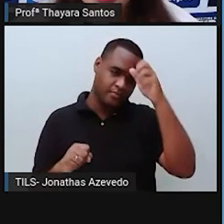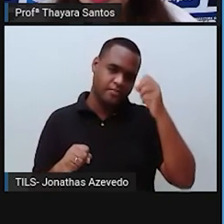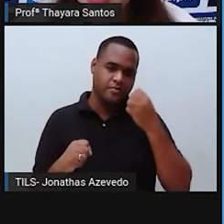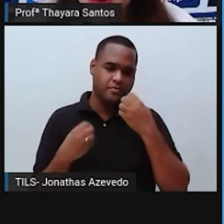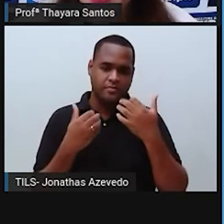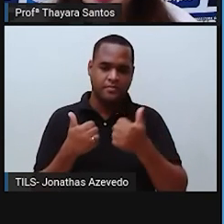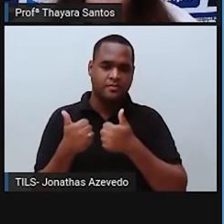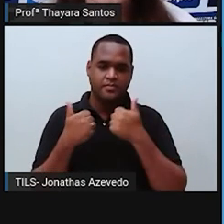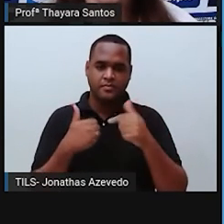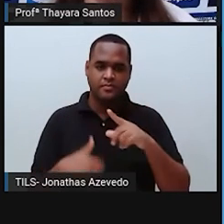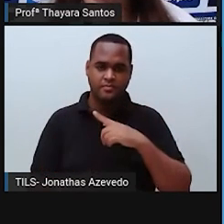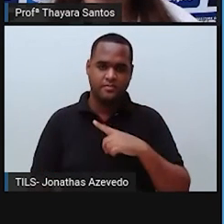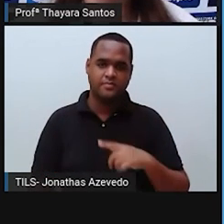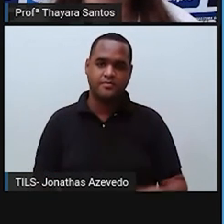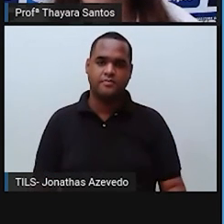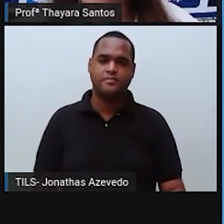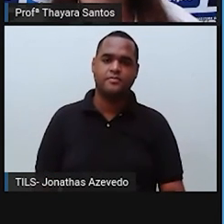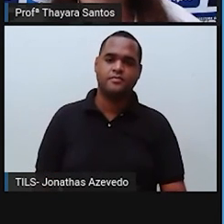considerável, sim.